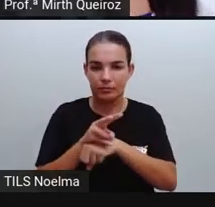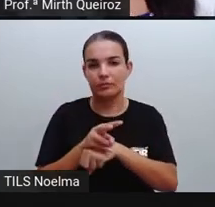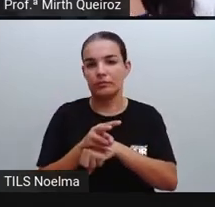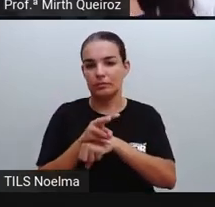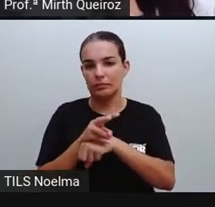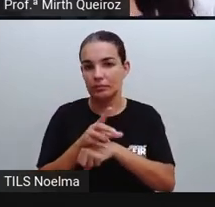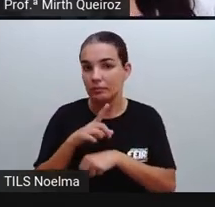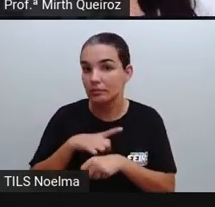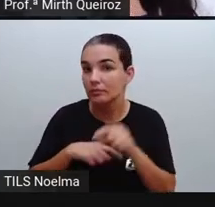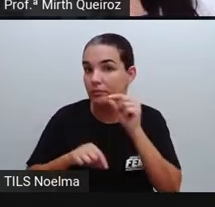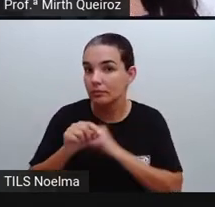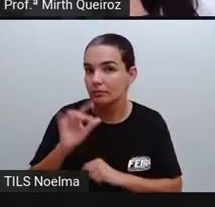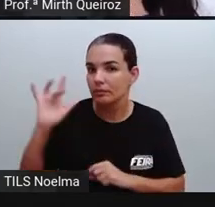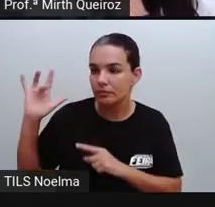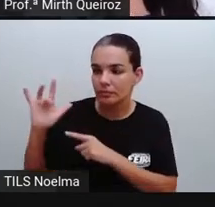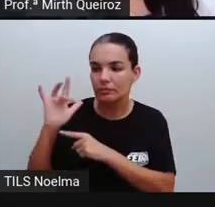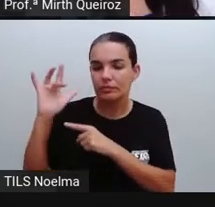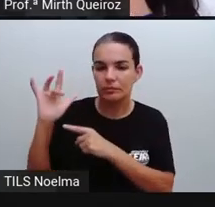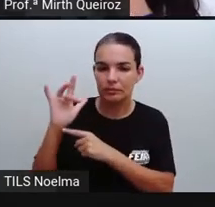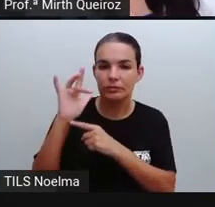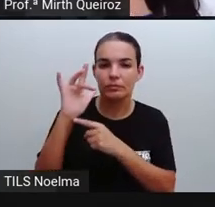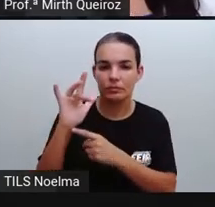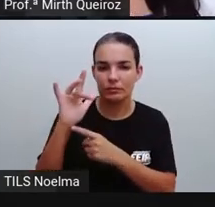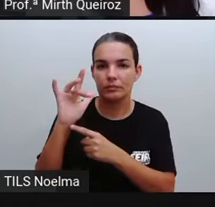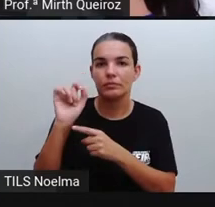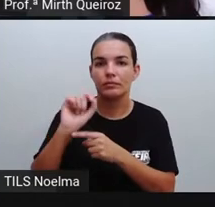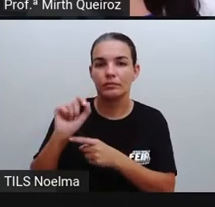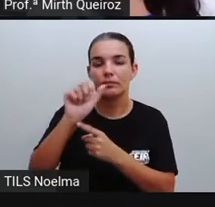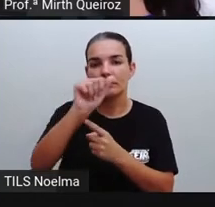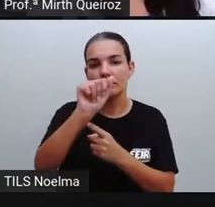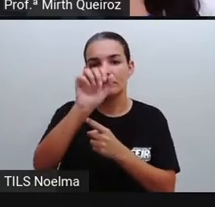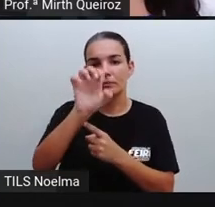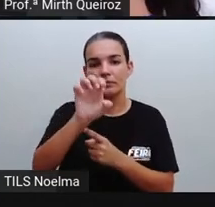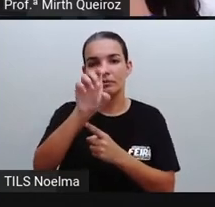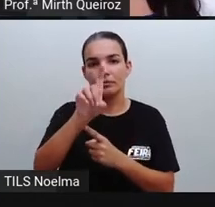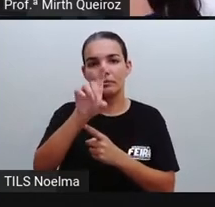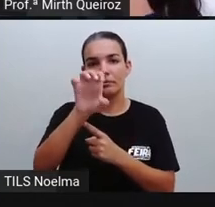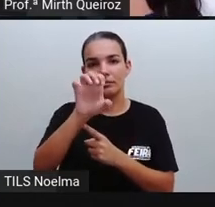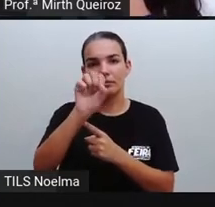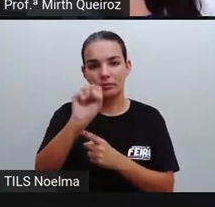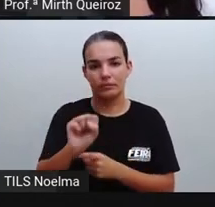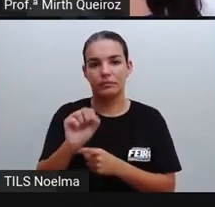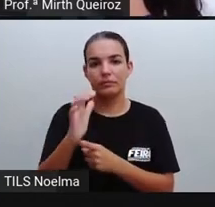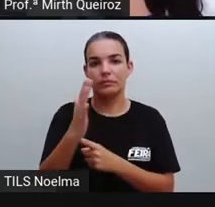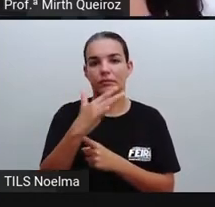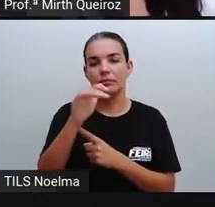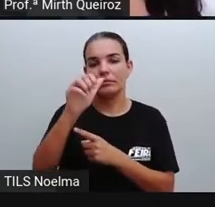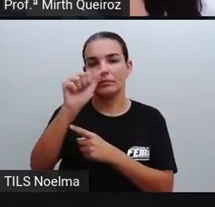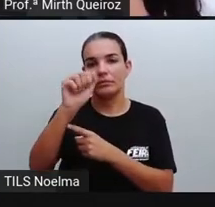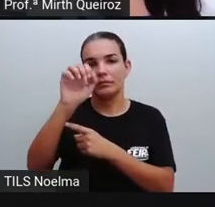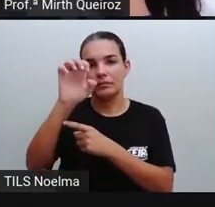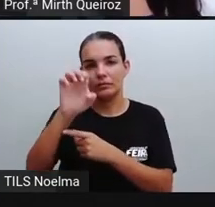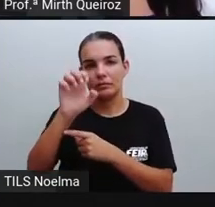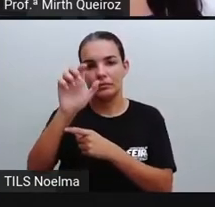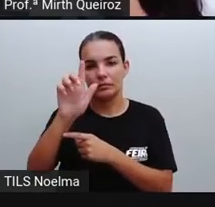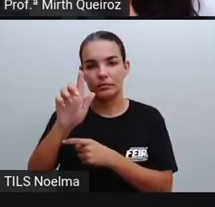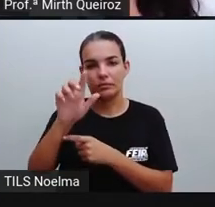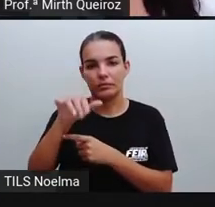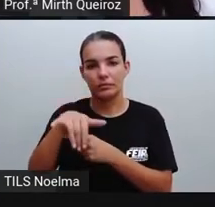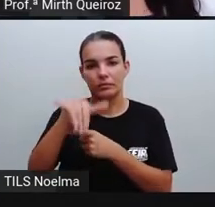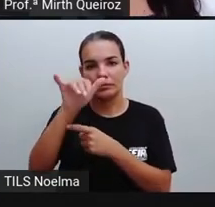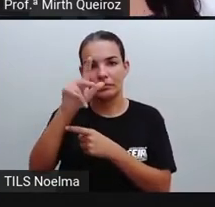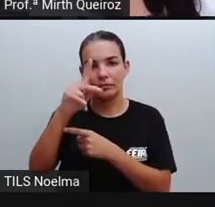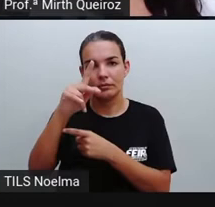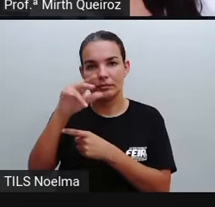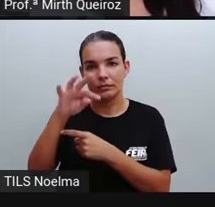transmissor da doença. O agente etiológico, aquele causador da doença é